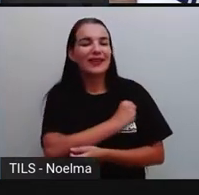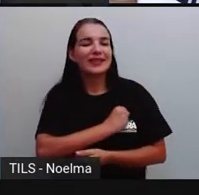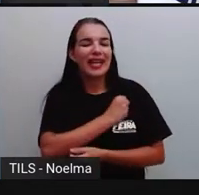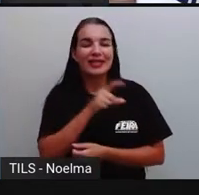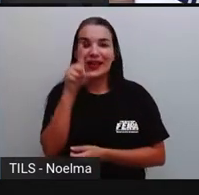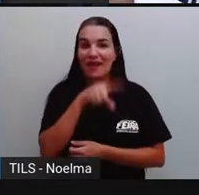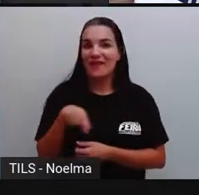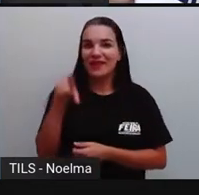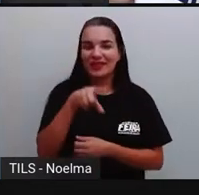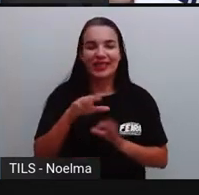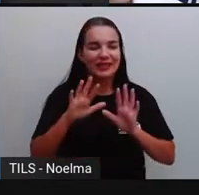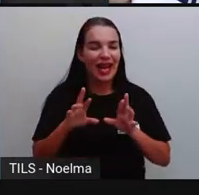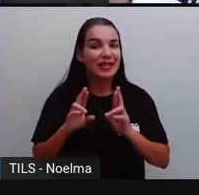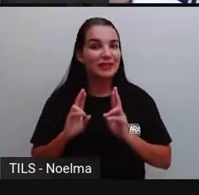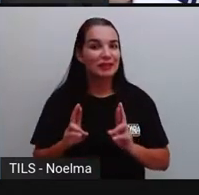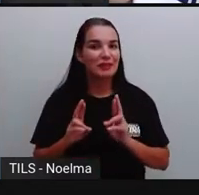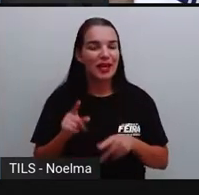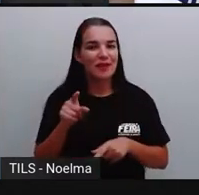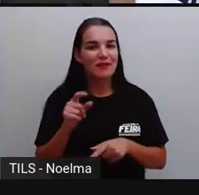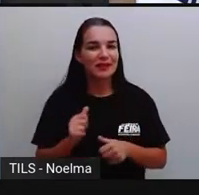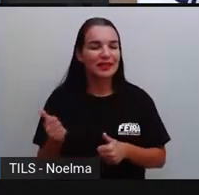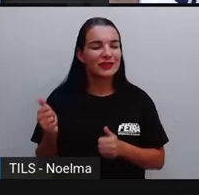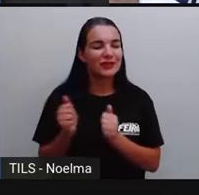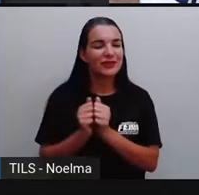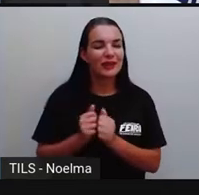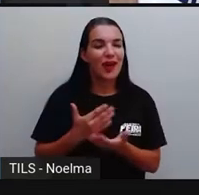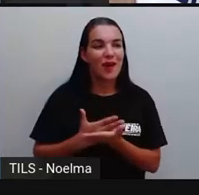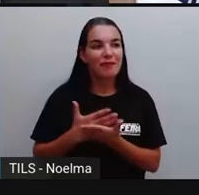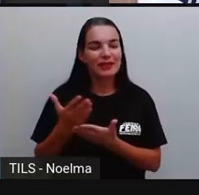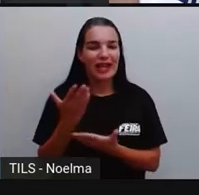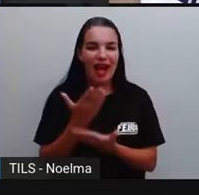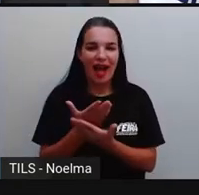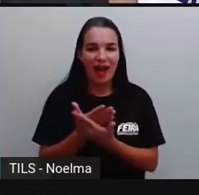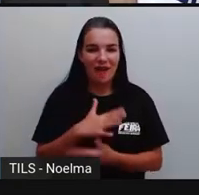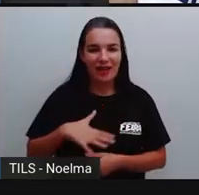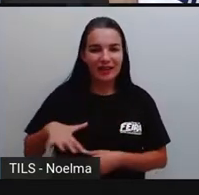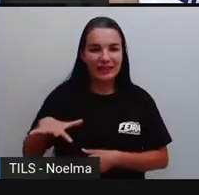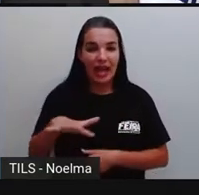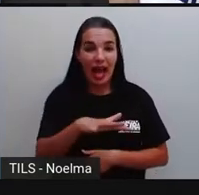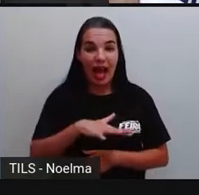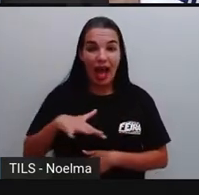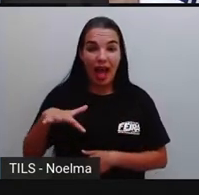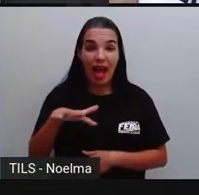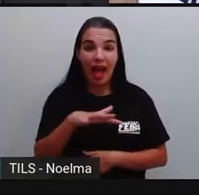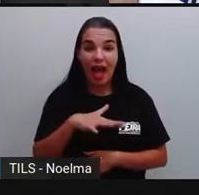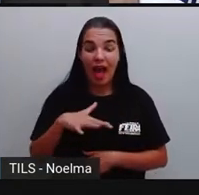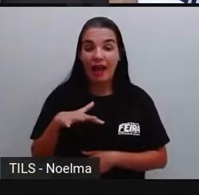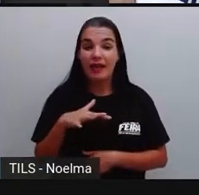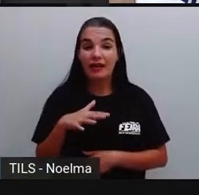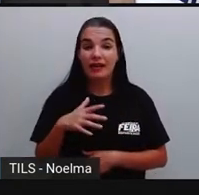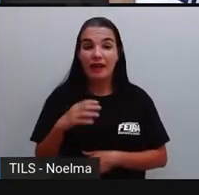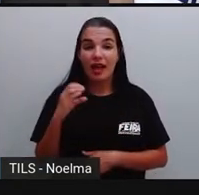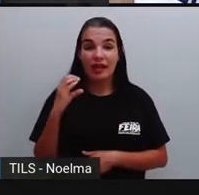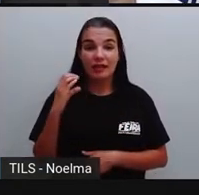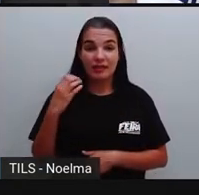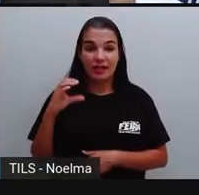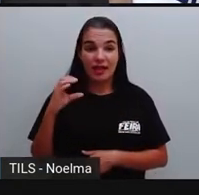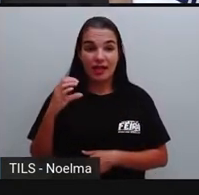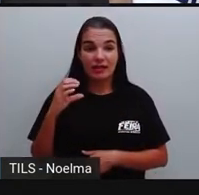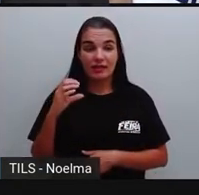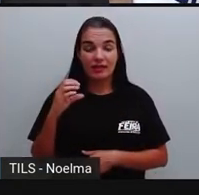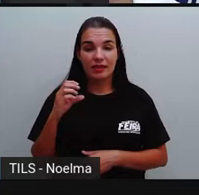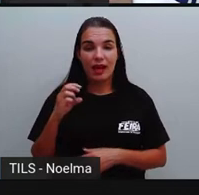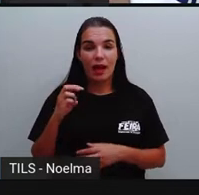saudade de vocês. Já esperando vocês aqui para a gente começar, porque a nossa aula de hoje tem um tema que é muito importante, tá?